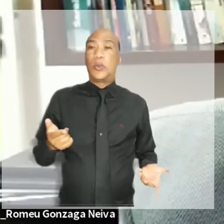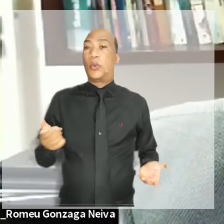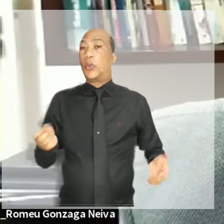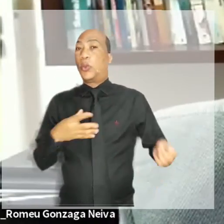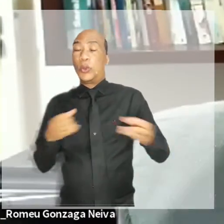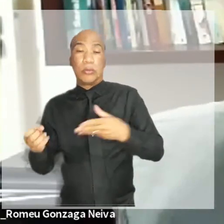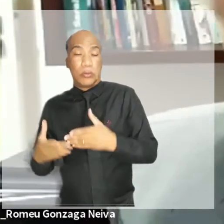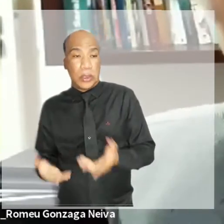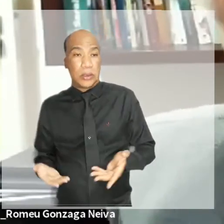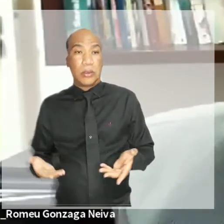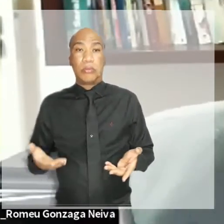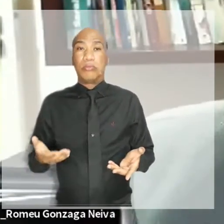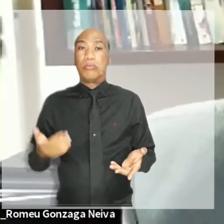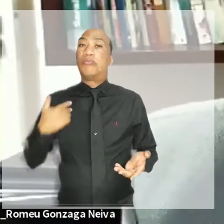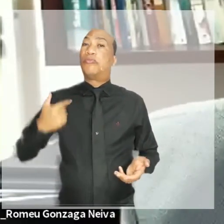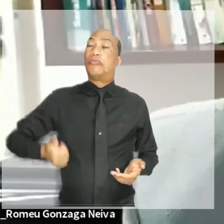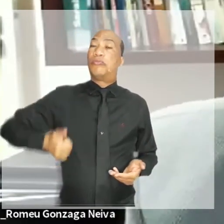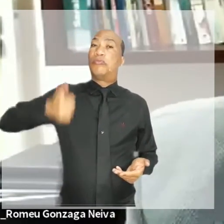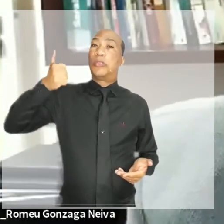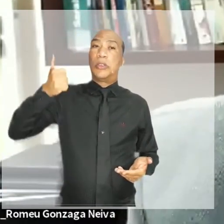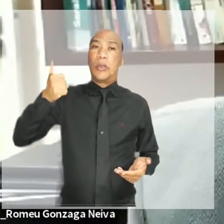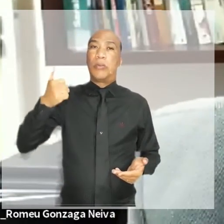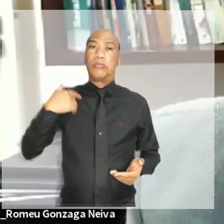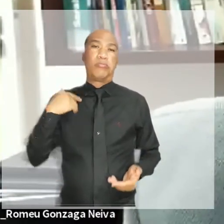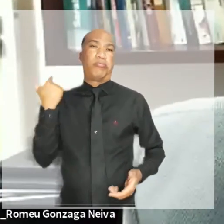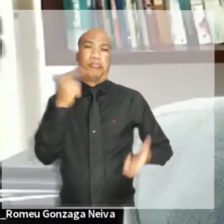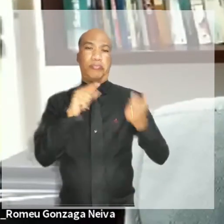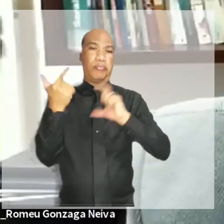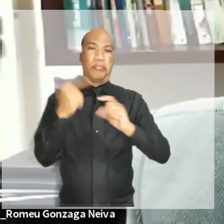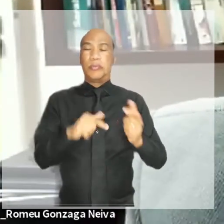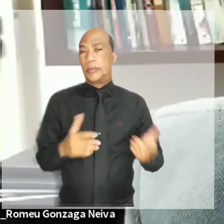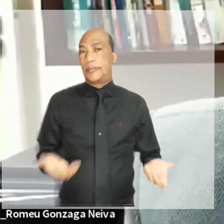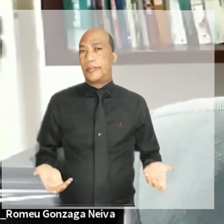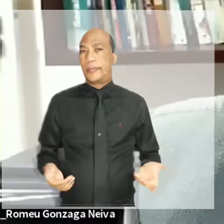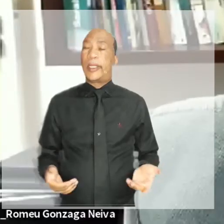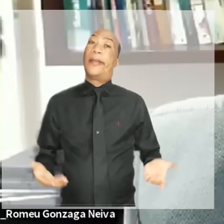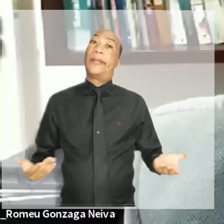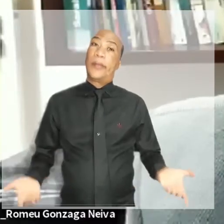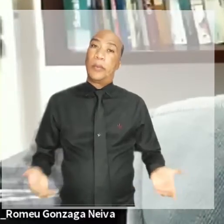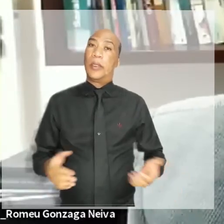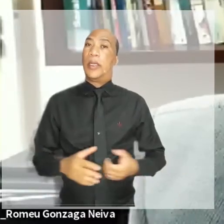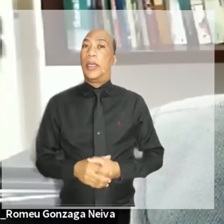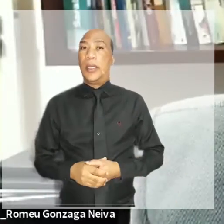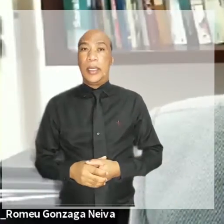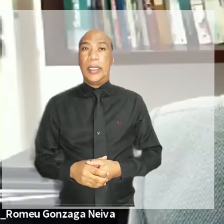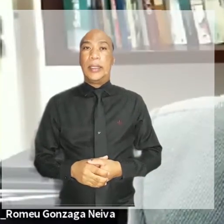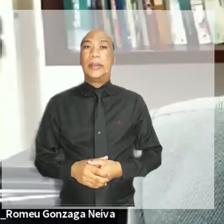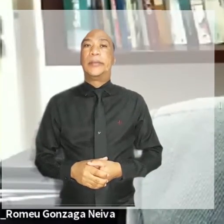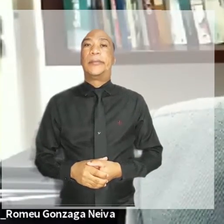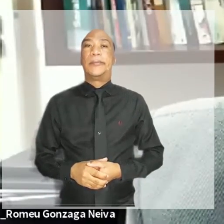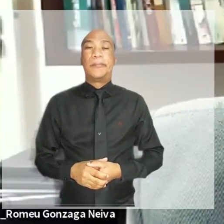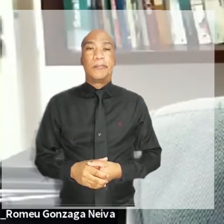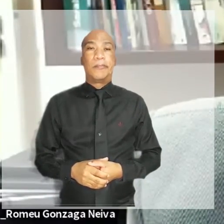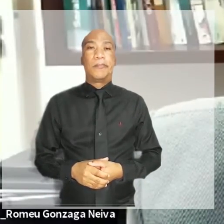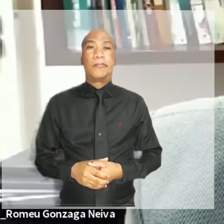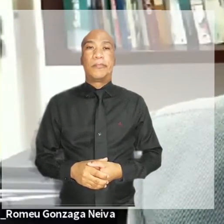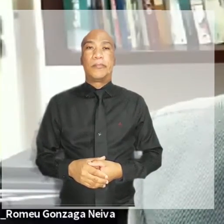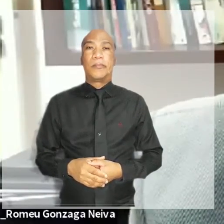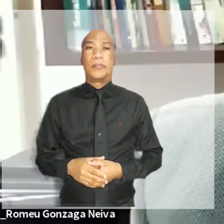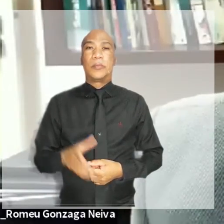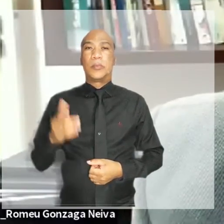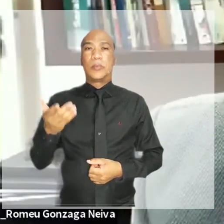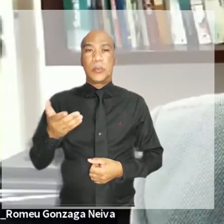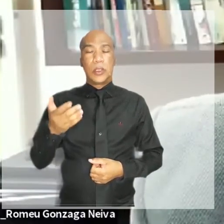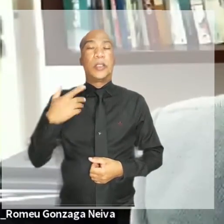caminho para a maior eficiência, etc. Aliás, sobre isso, não custa mais uma vez lembrar